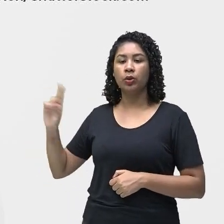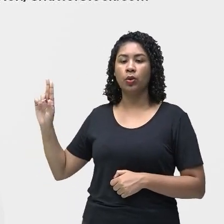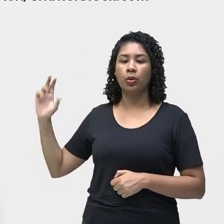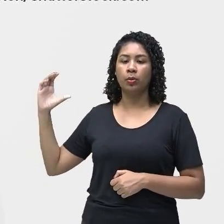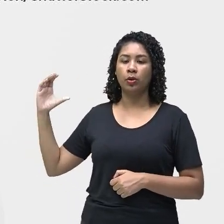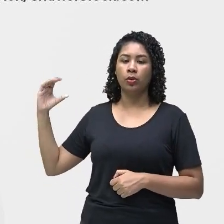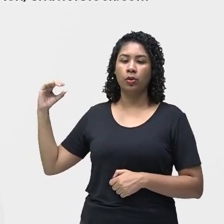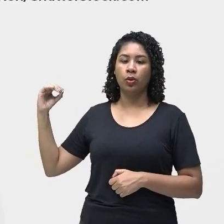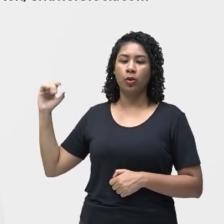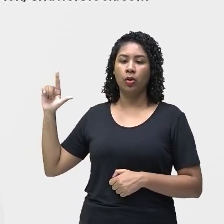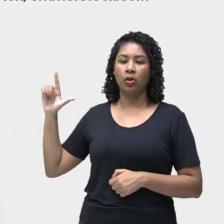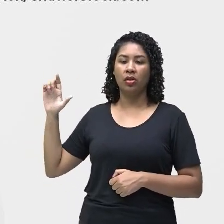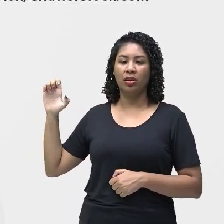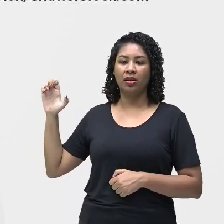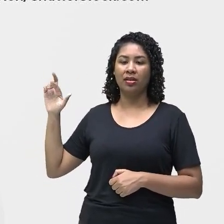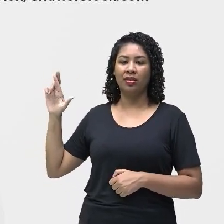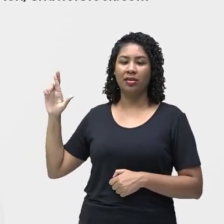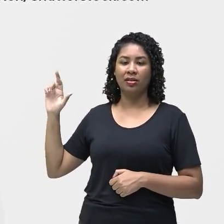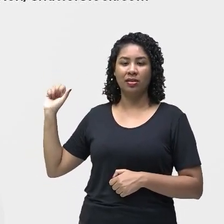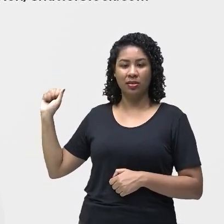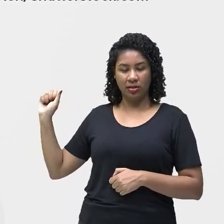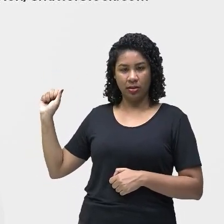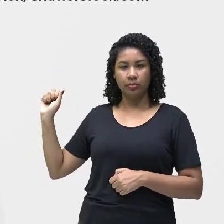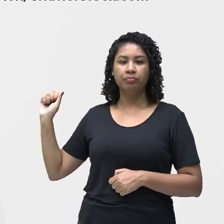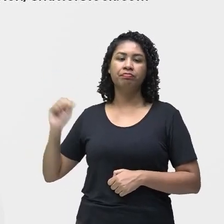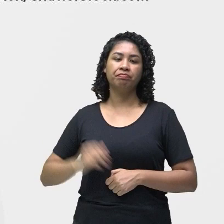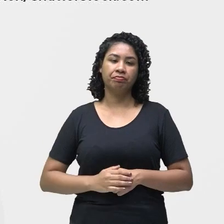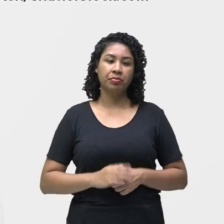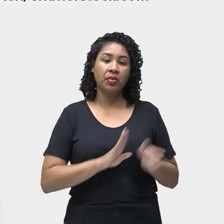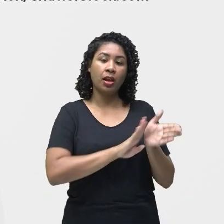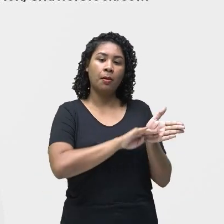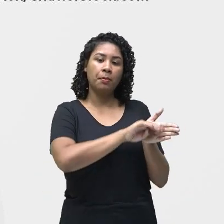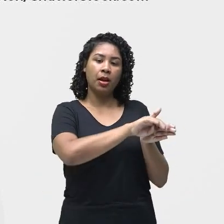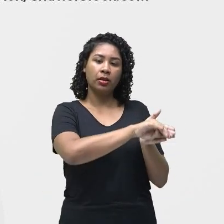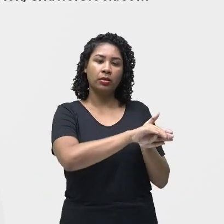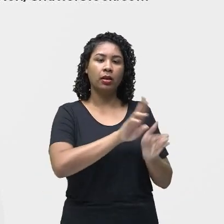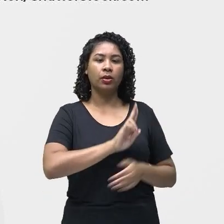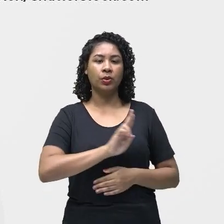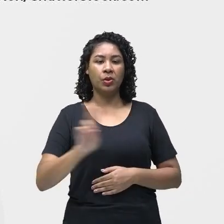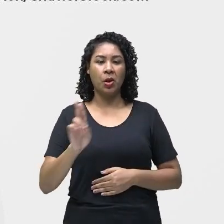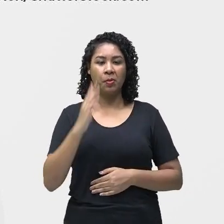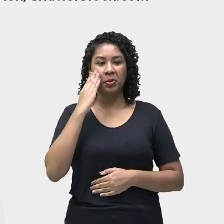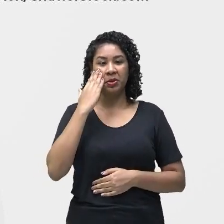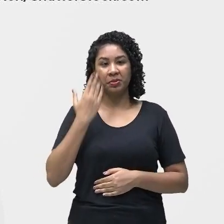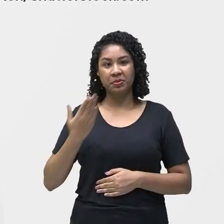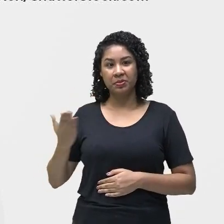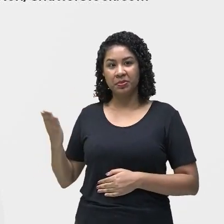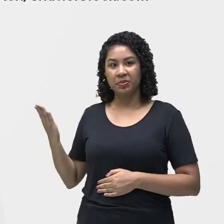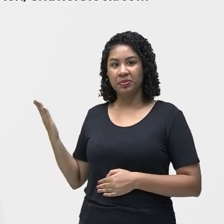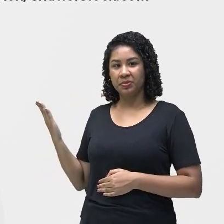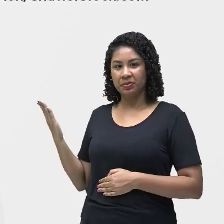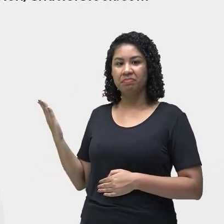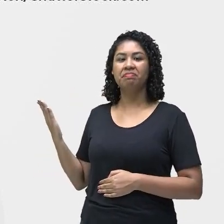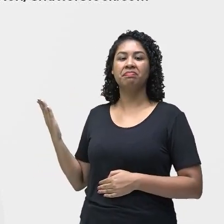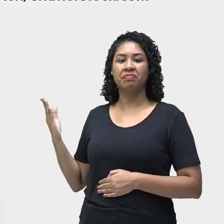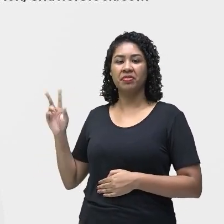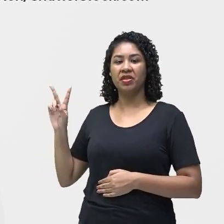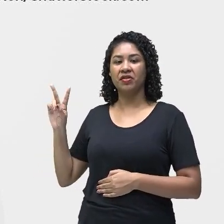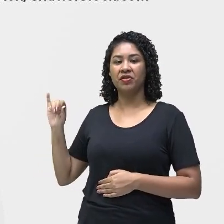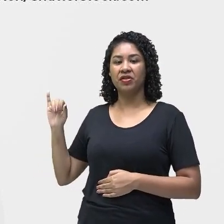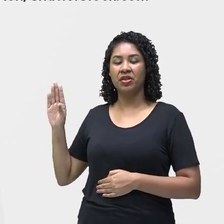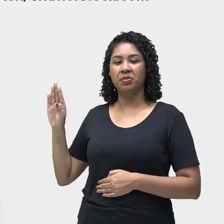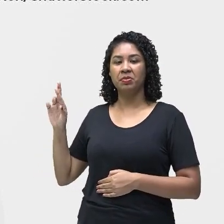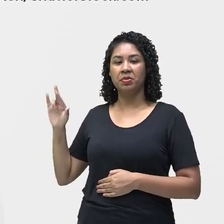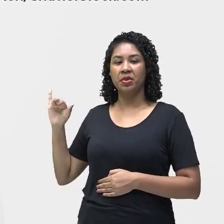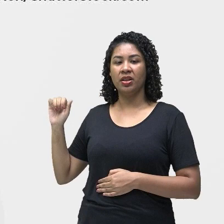Infecção intestinal causada pela bactéria conhecida como vibrião colérico, geralmente transmitida pela